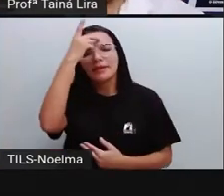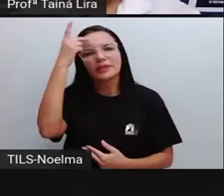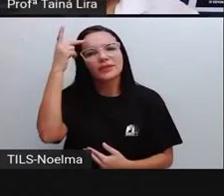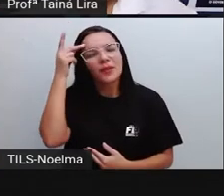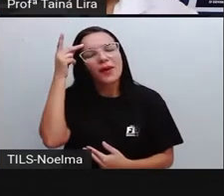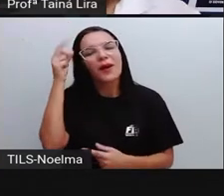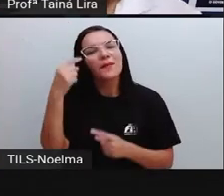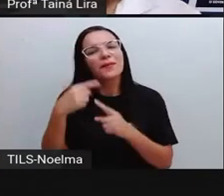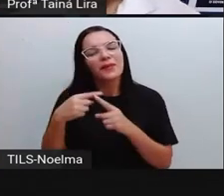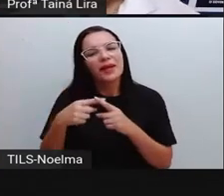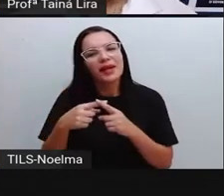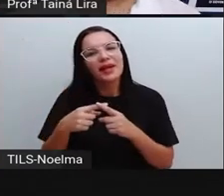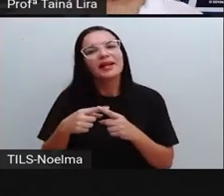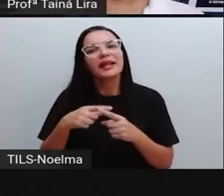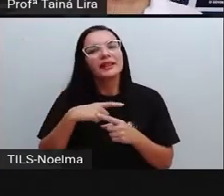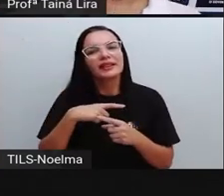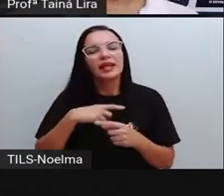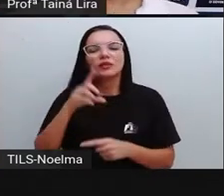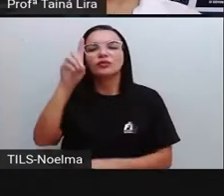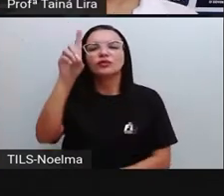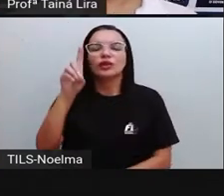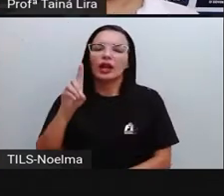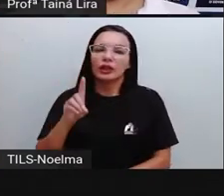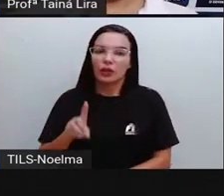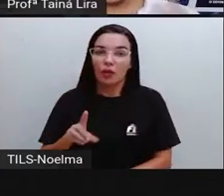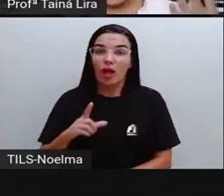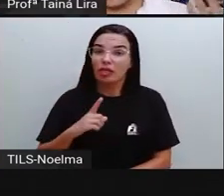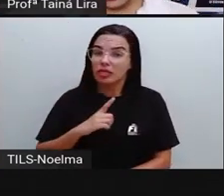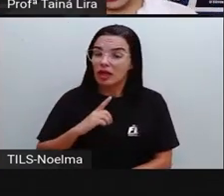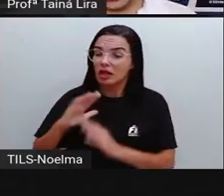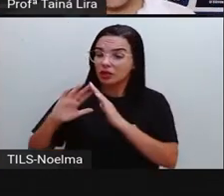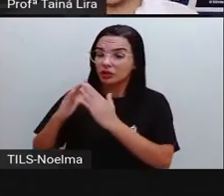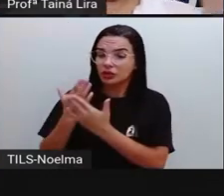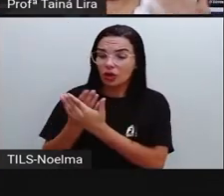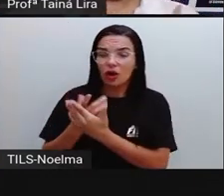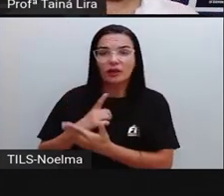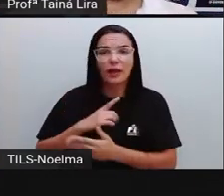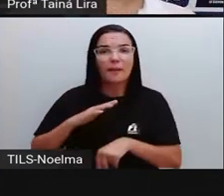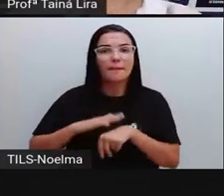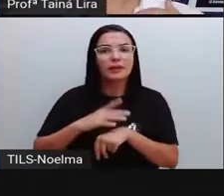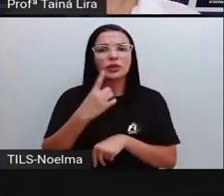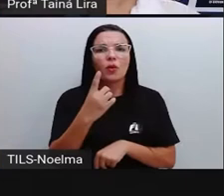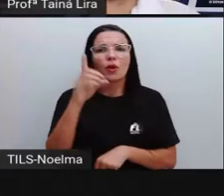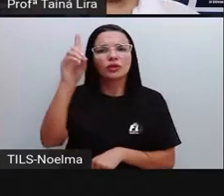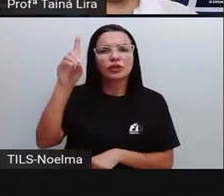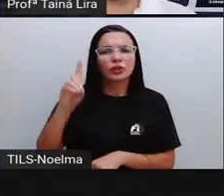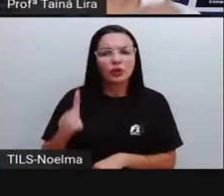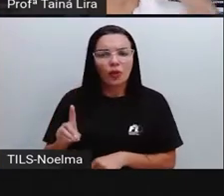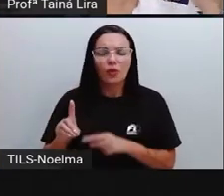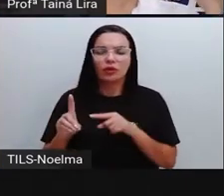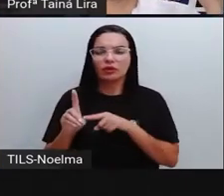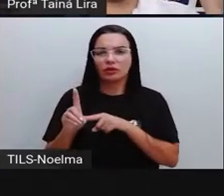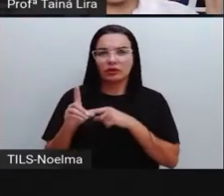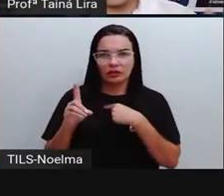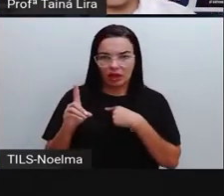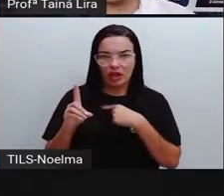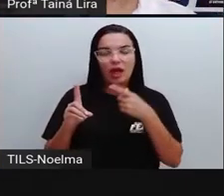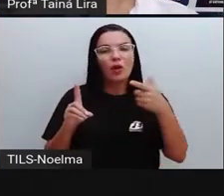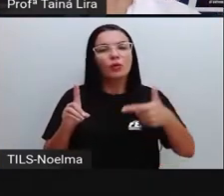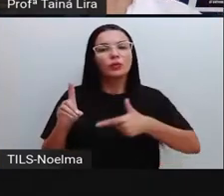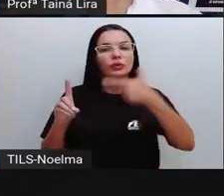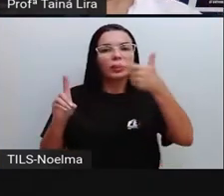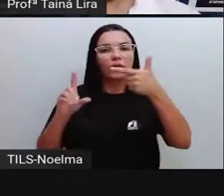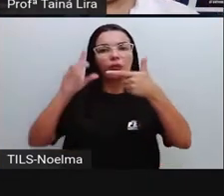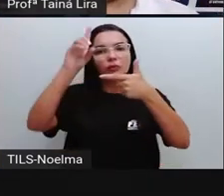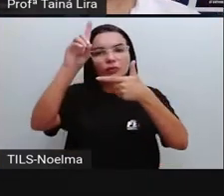O diretor, tá? Existem escolas que tem mais de um gestor, como, por exemplo, o vice-diretor, que está ali também